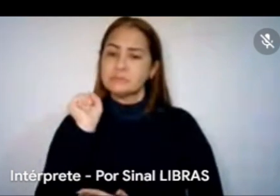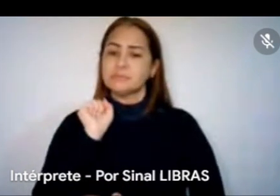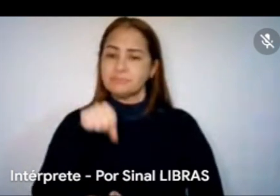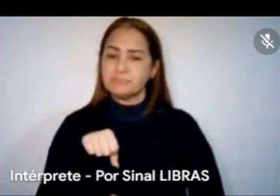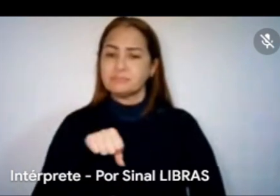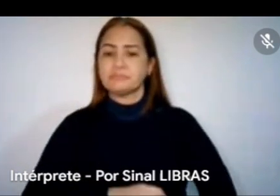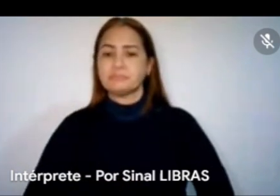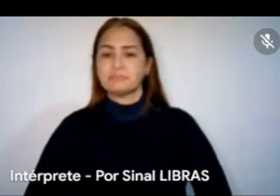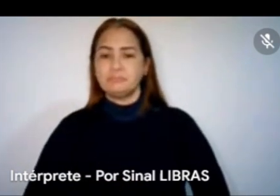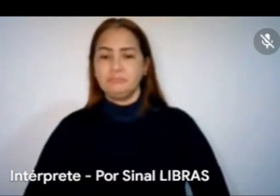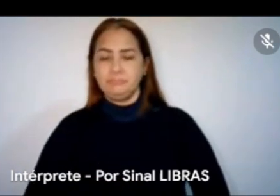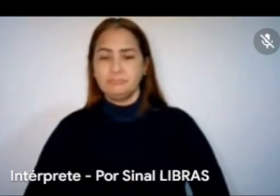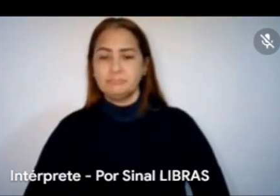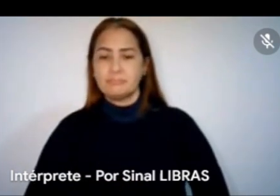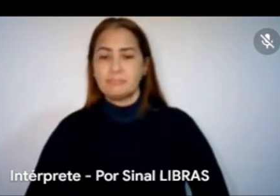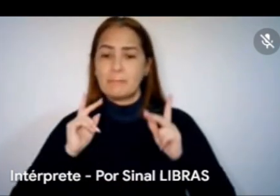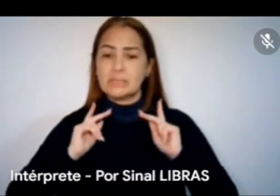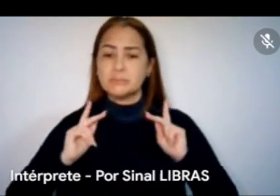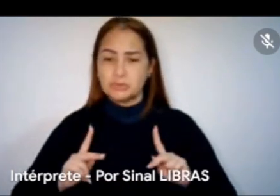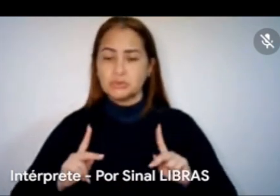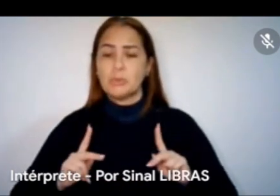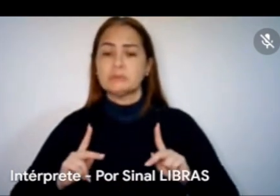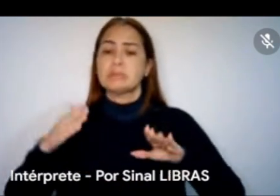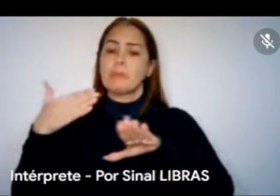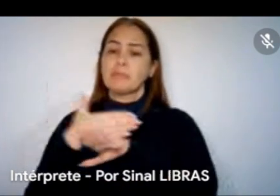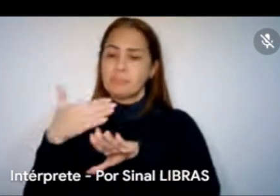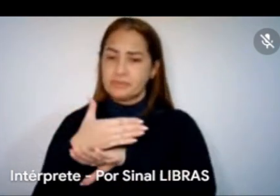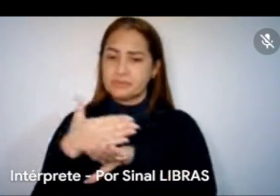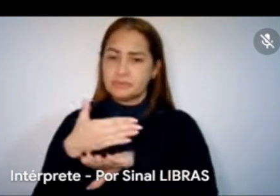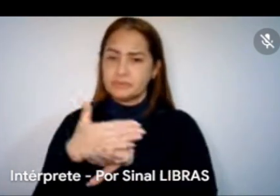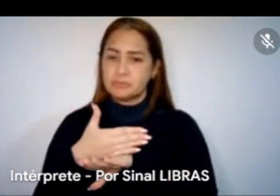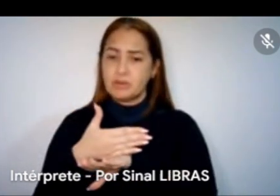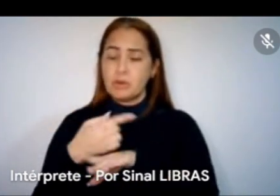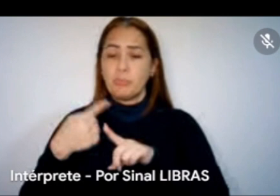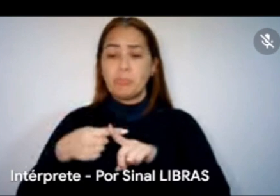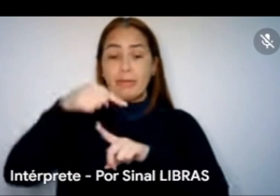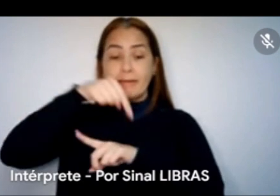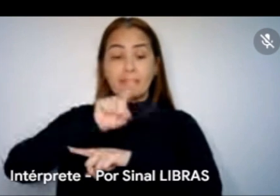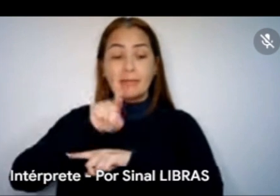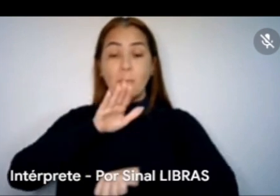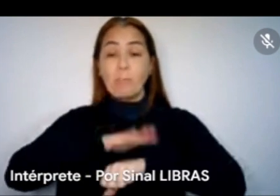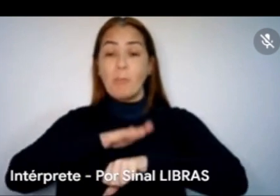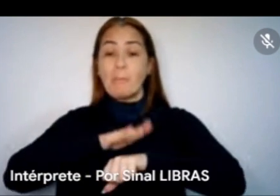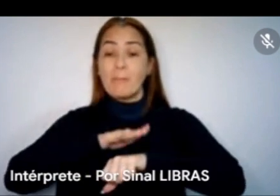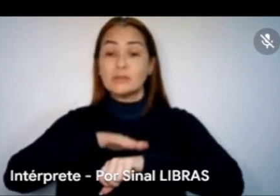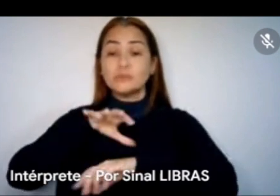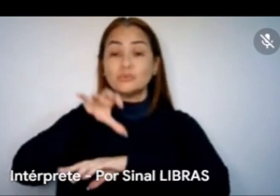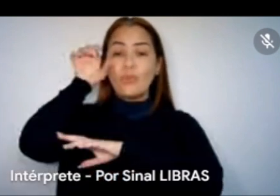os participantes, que esse aqui é um espaço de escuta, então a dinâmica é muito mais vocês